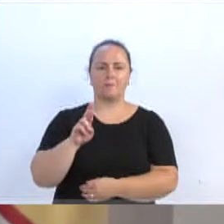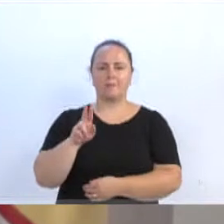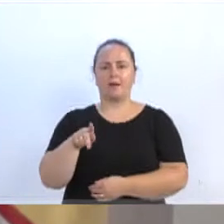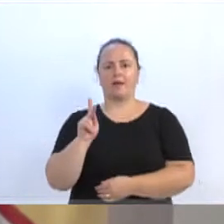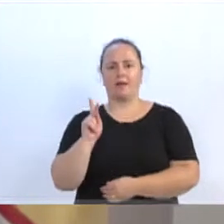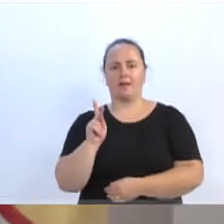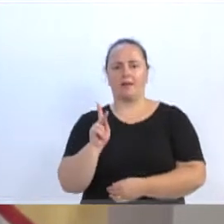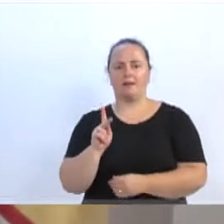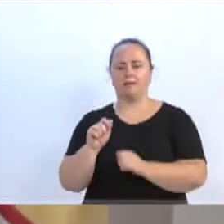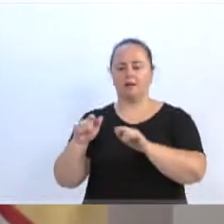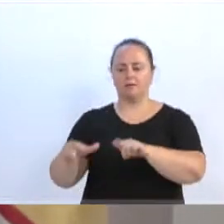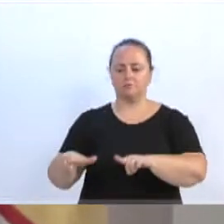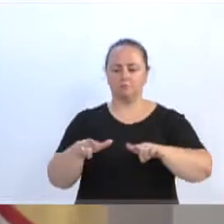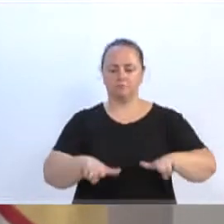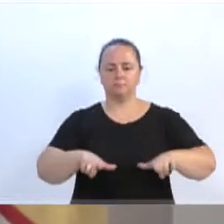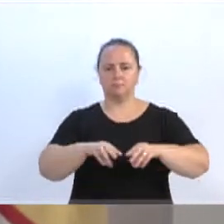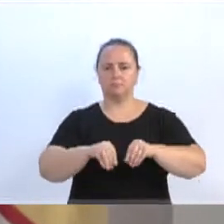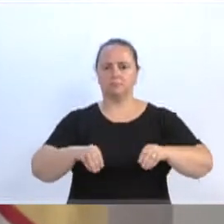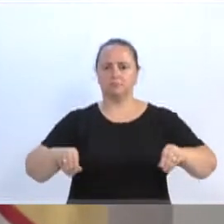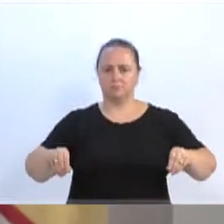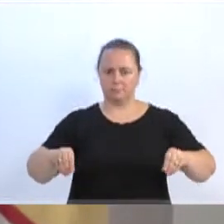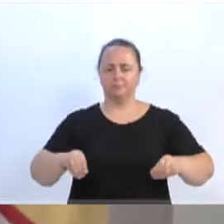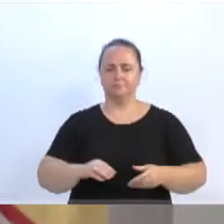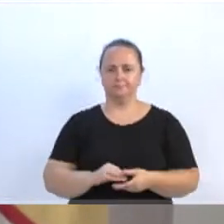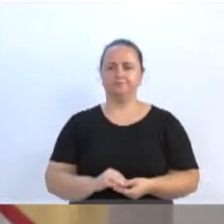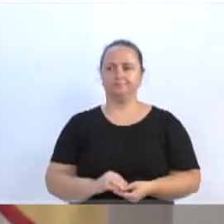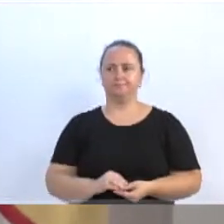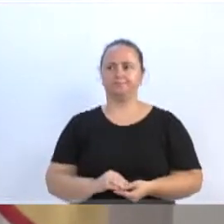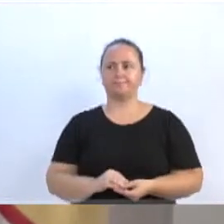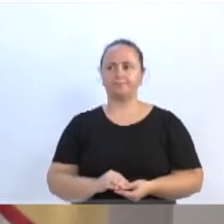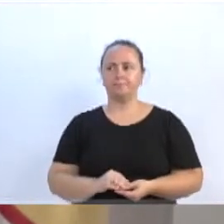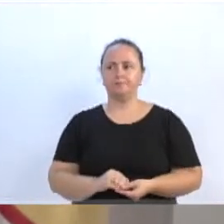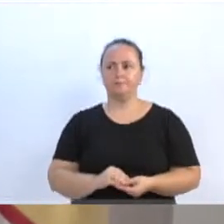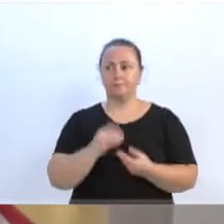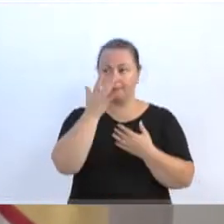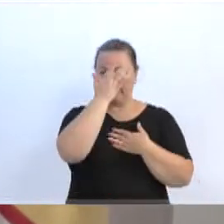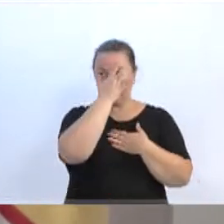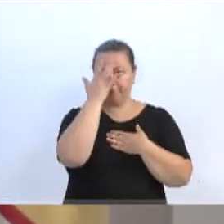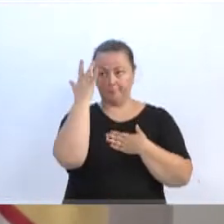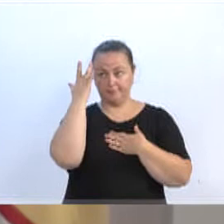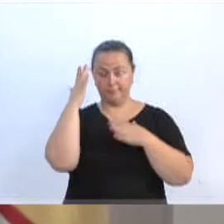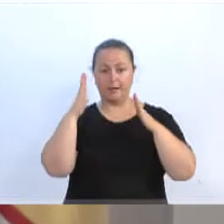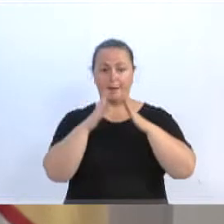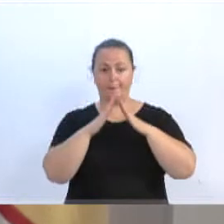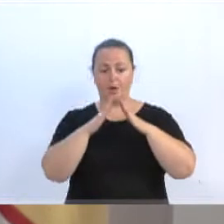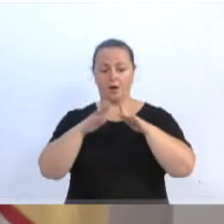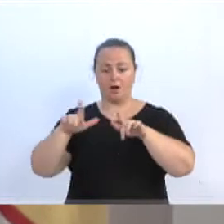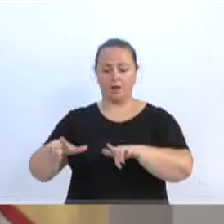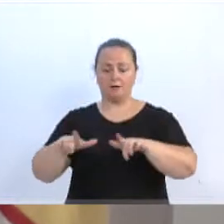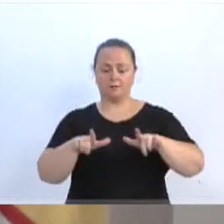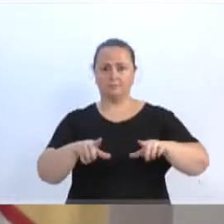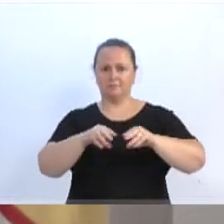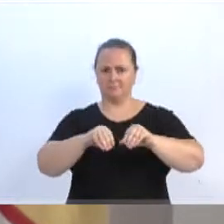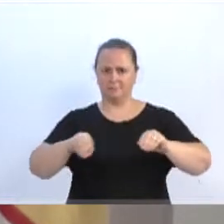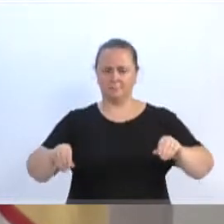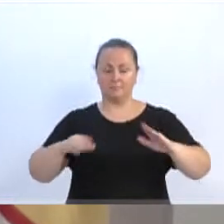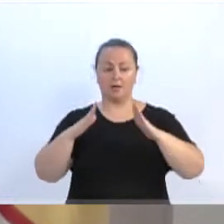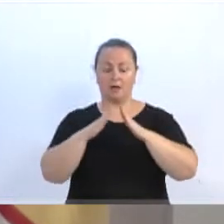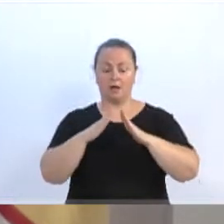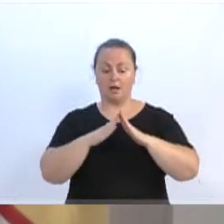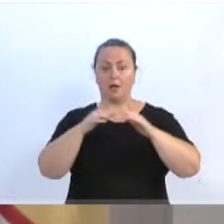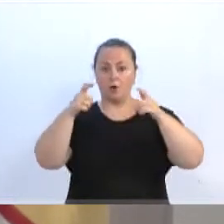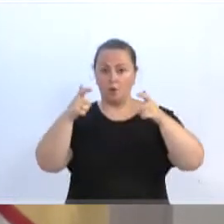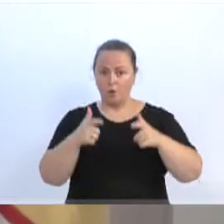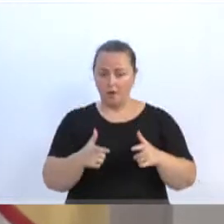BRK, loteamento PISC. O cidadão, lá no loteamento PISC, ele mora em uma localidade que não tem